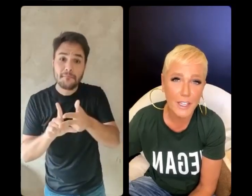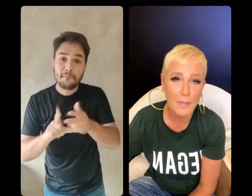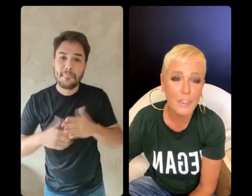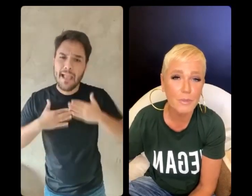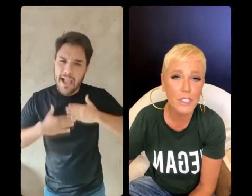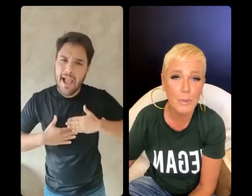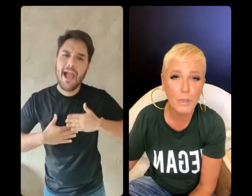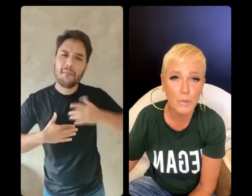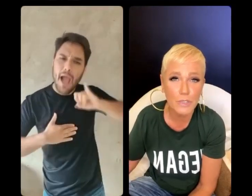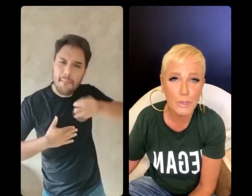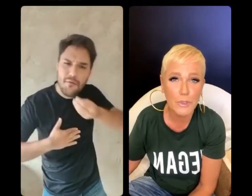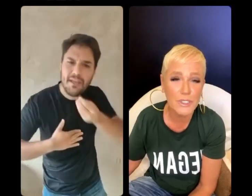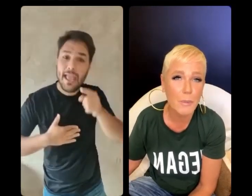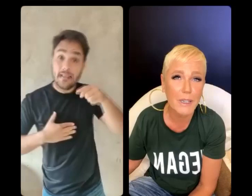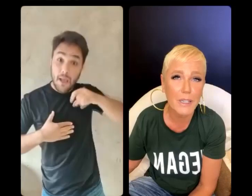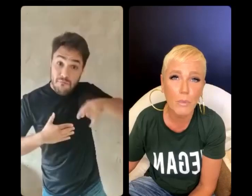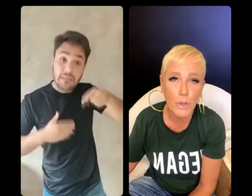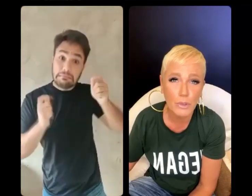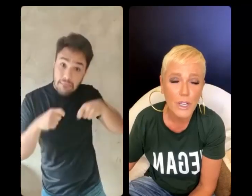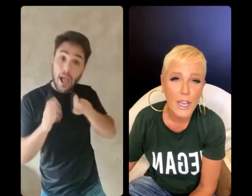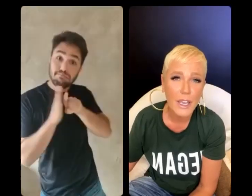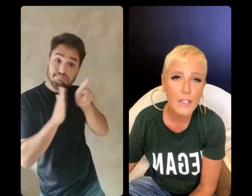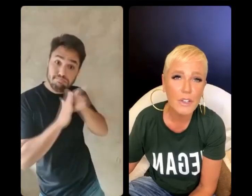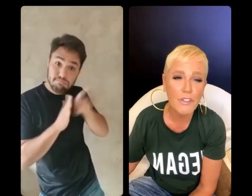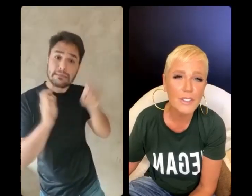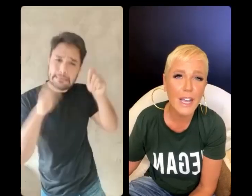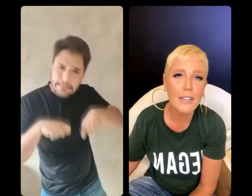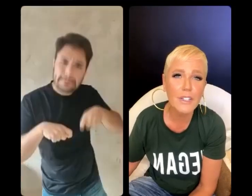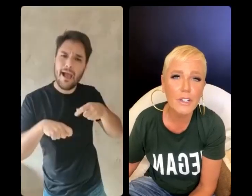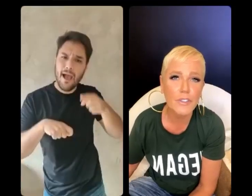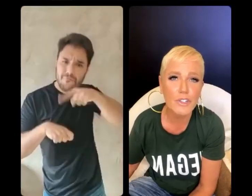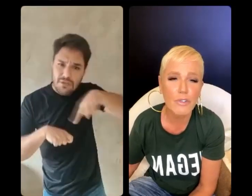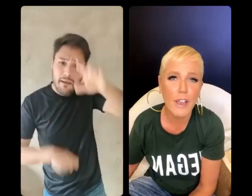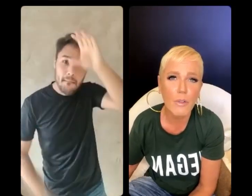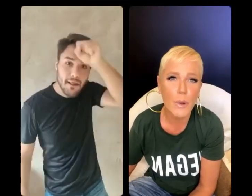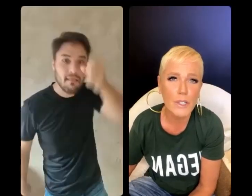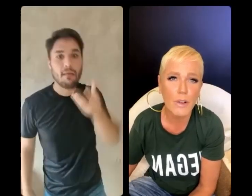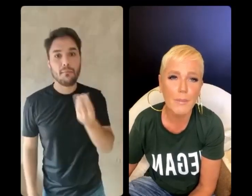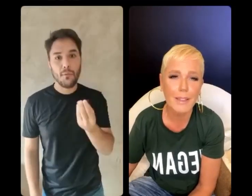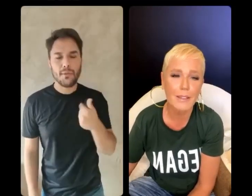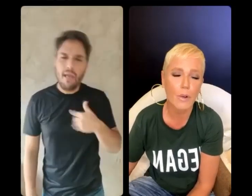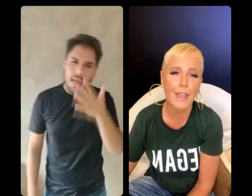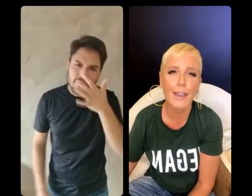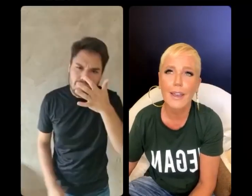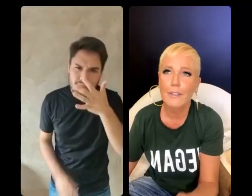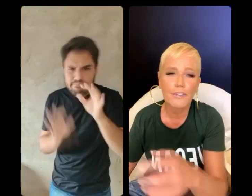aproveitem, mandem muitas perguntas, porque vocês vão aprender muito! E é isso que eu faço! Cada vez que eu vejo qualquer coisa, qualquer